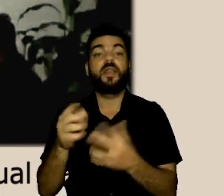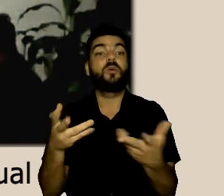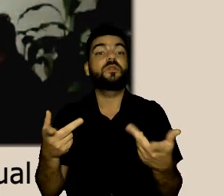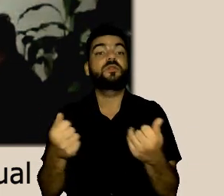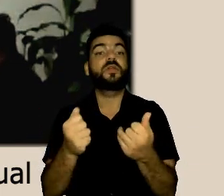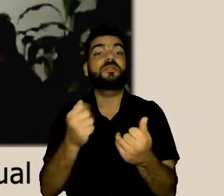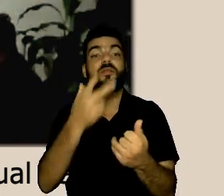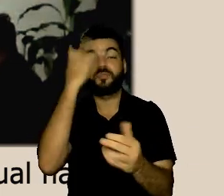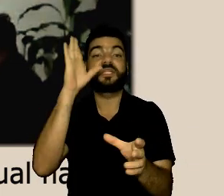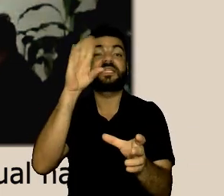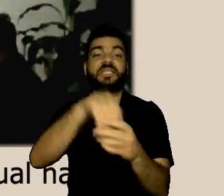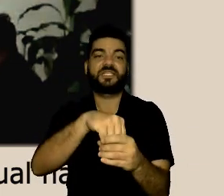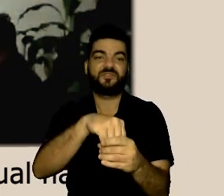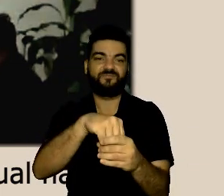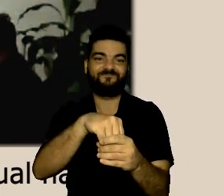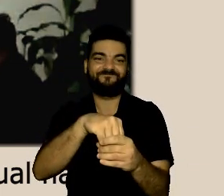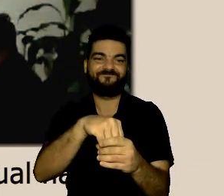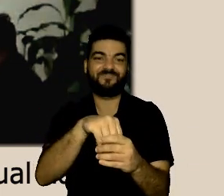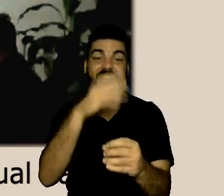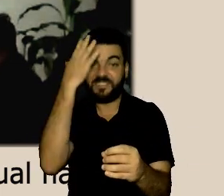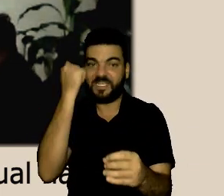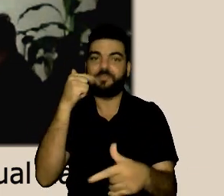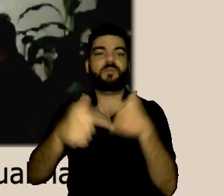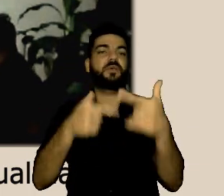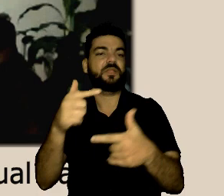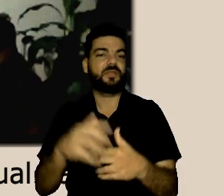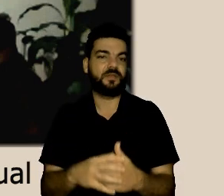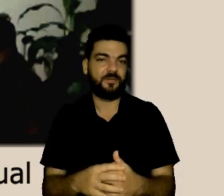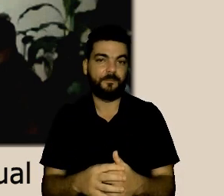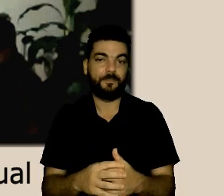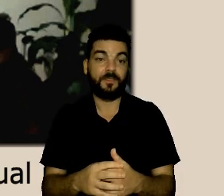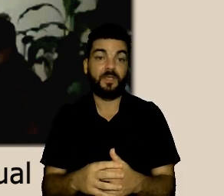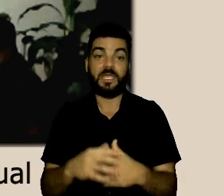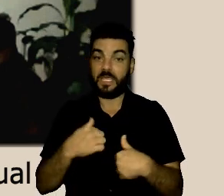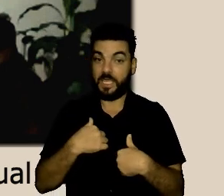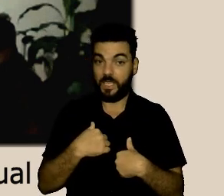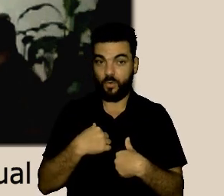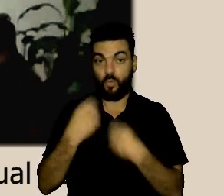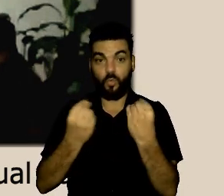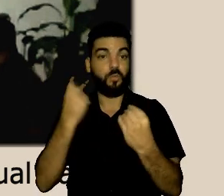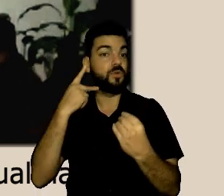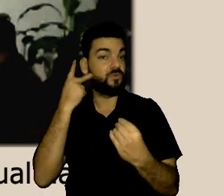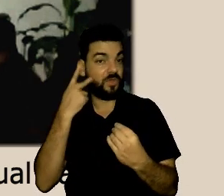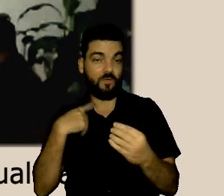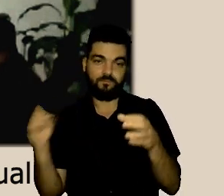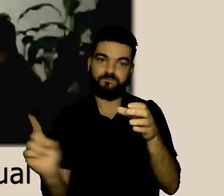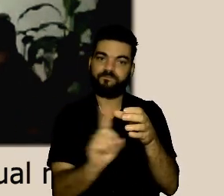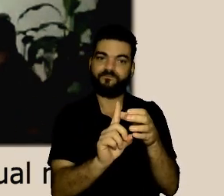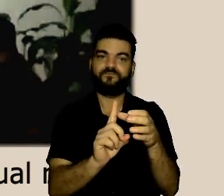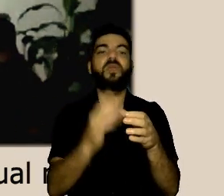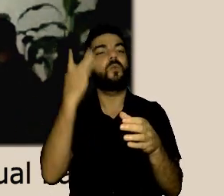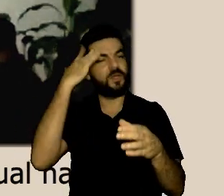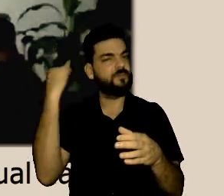ouvidoria que está muito ligada à formação dessas comissões é na verdade a qualificação técnica da gente tanto procuradores quanto